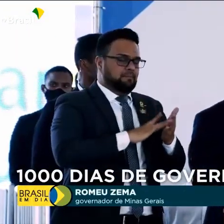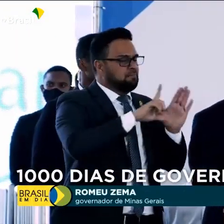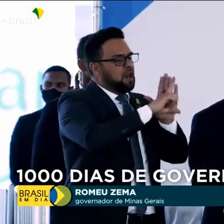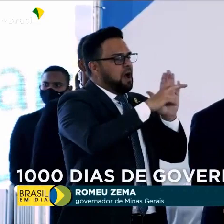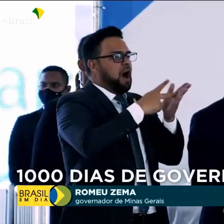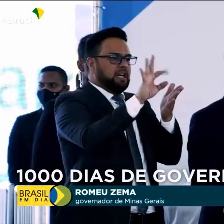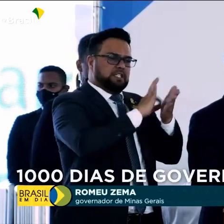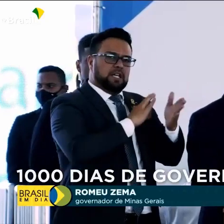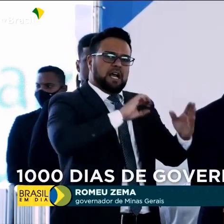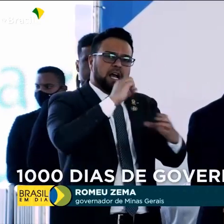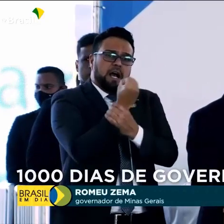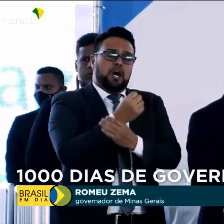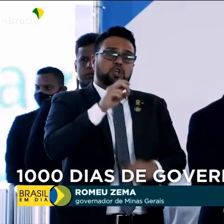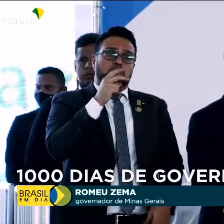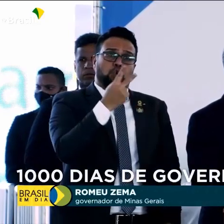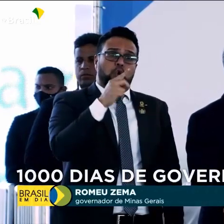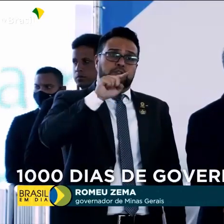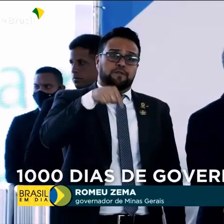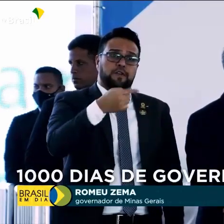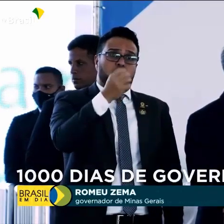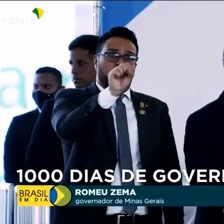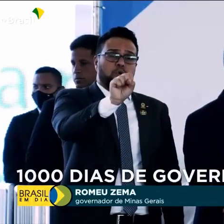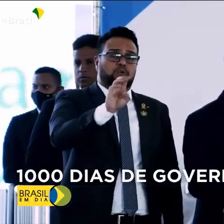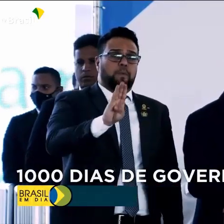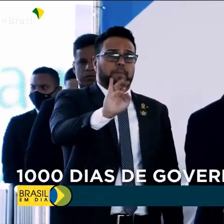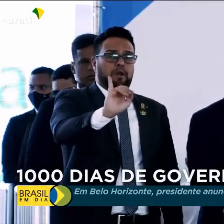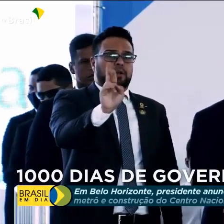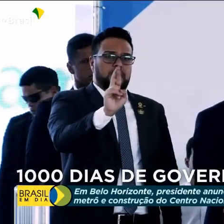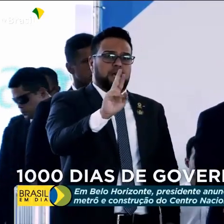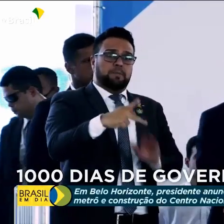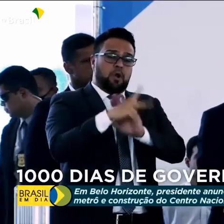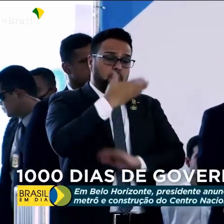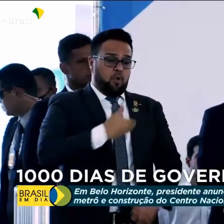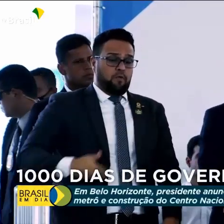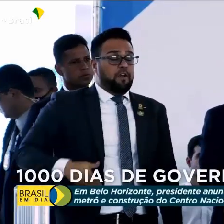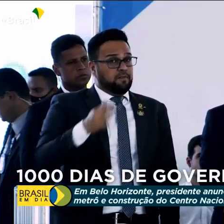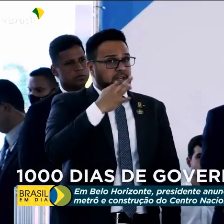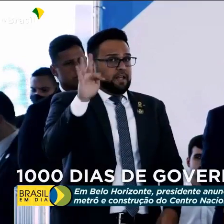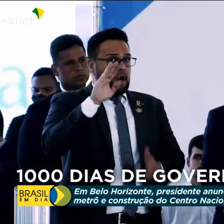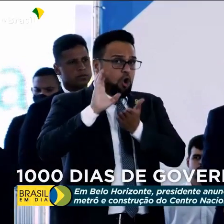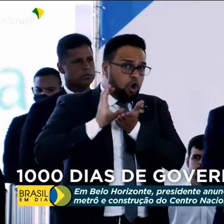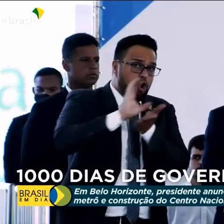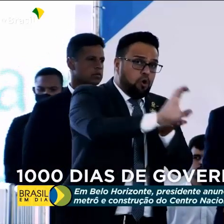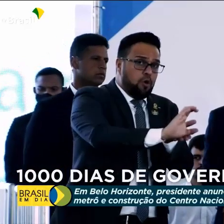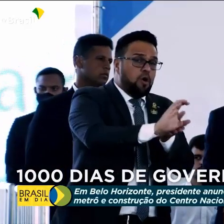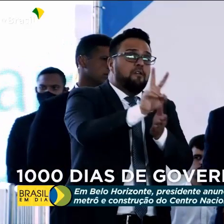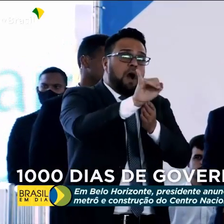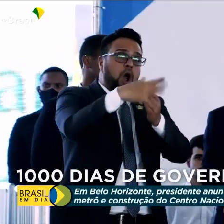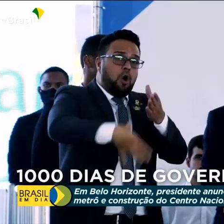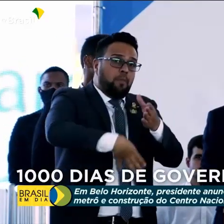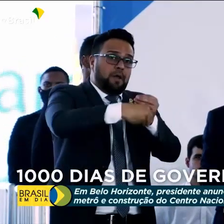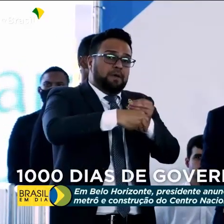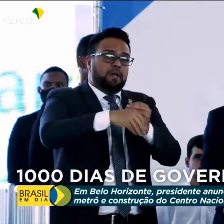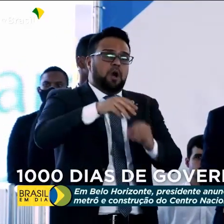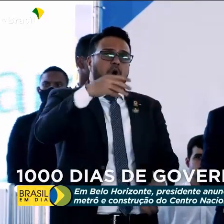garante 2,8 bilhões de reais do governo federal Que serão complementados